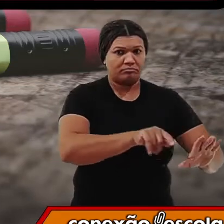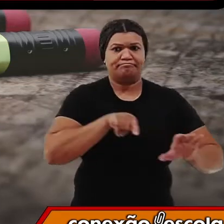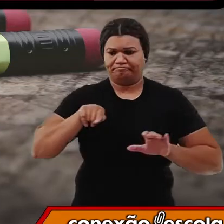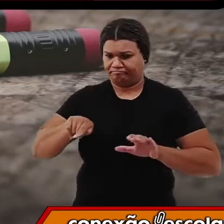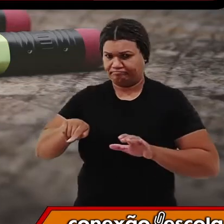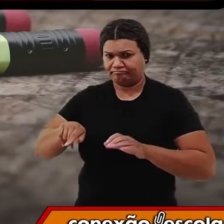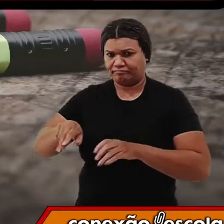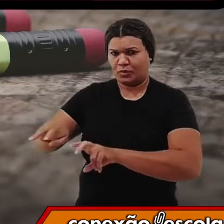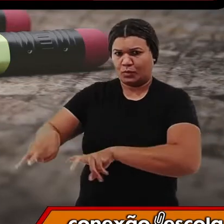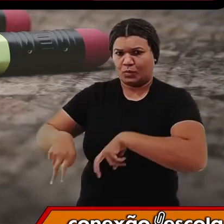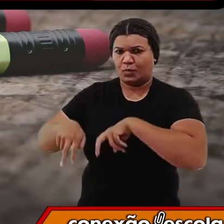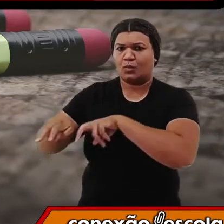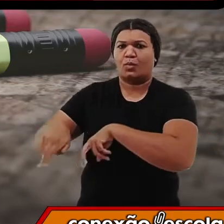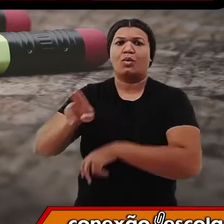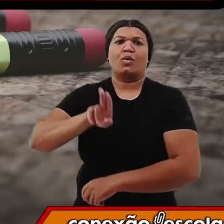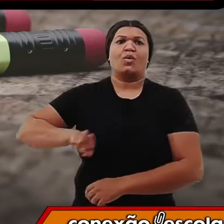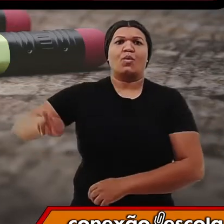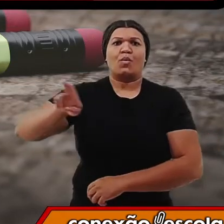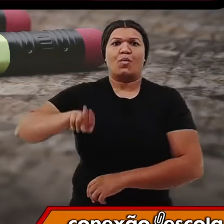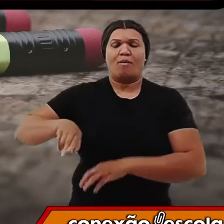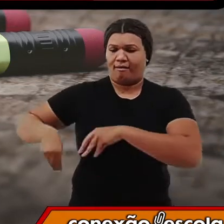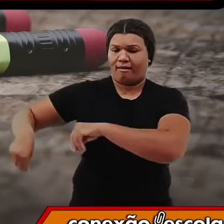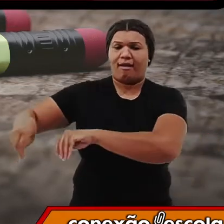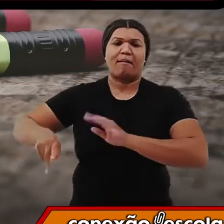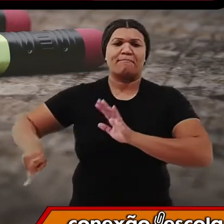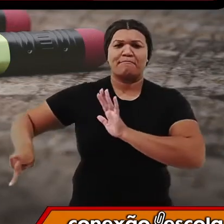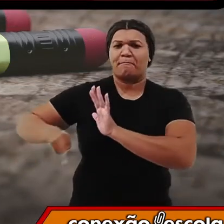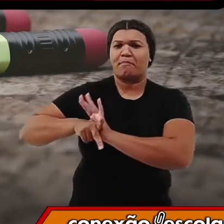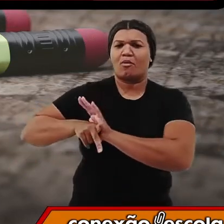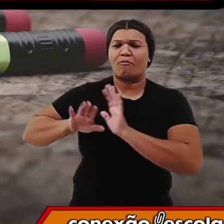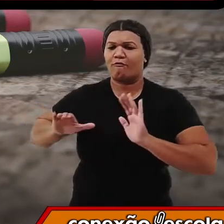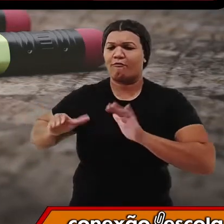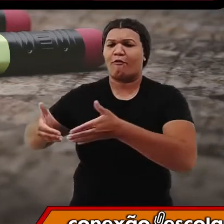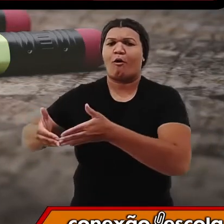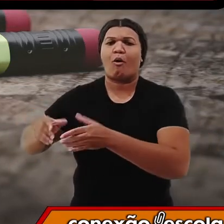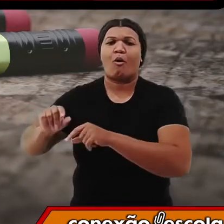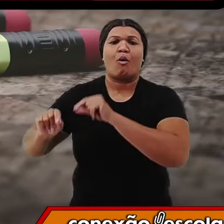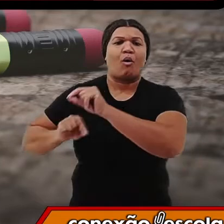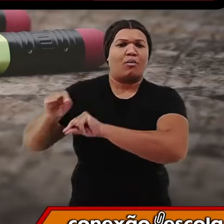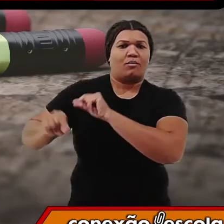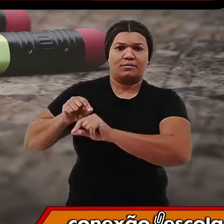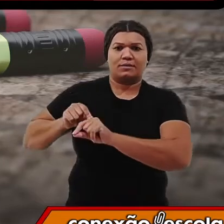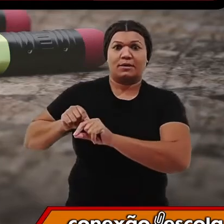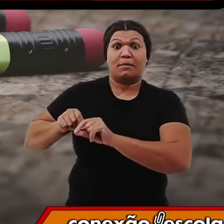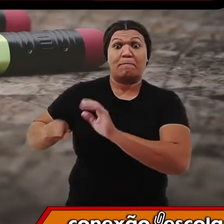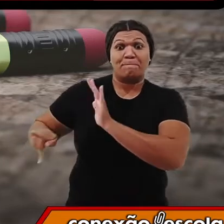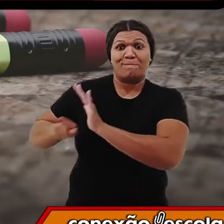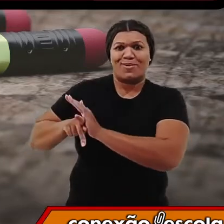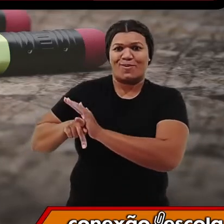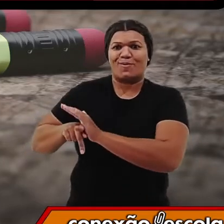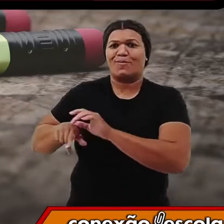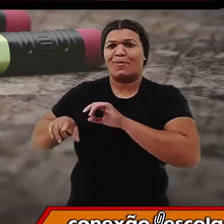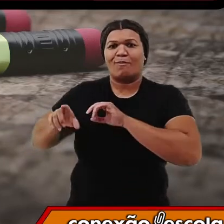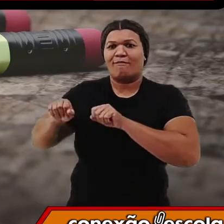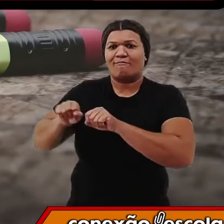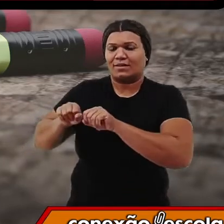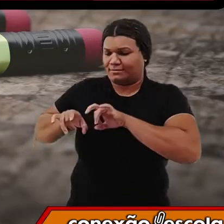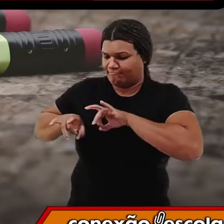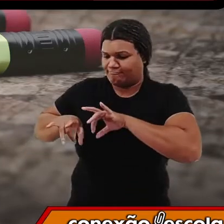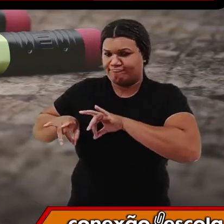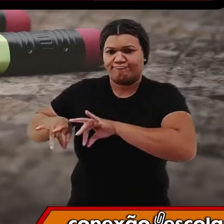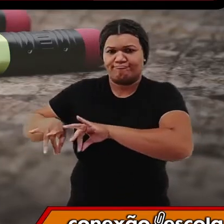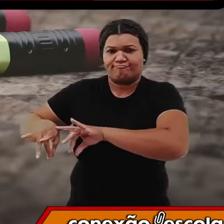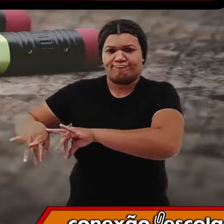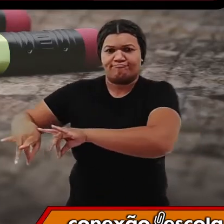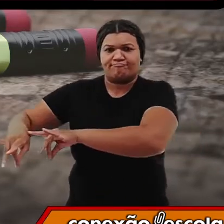o uso do solo se dá quase que exclusivamente para a atividade agrícola e pecuária. Os